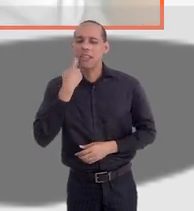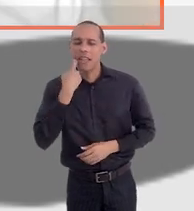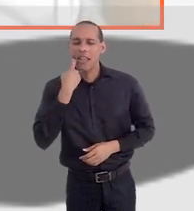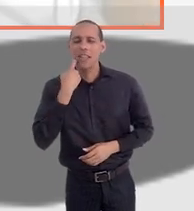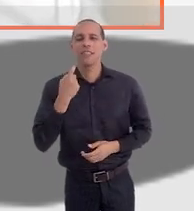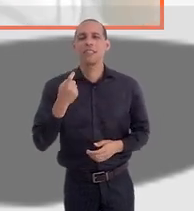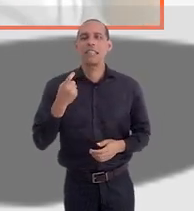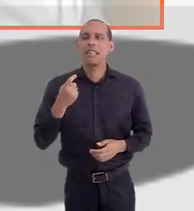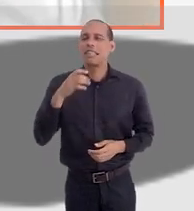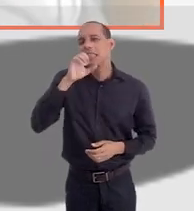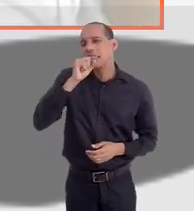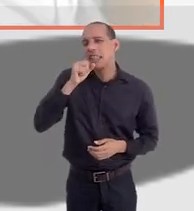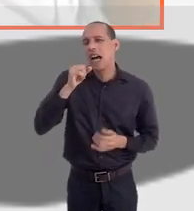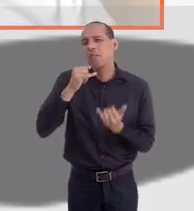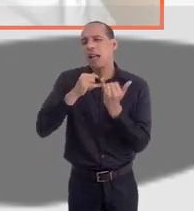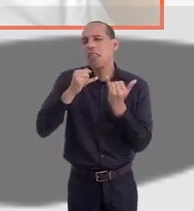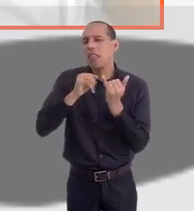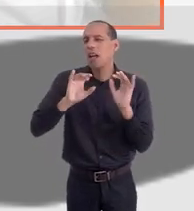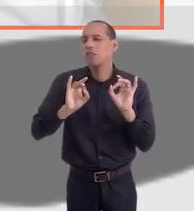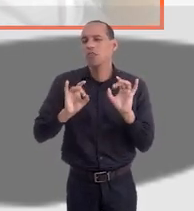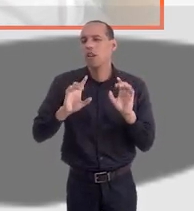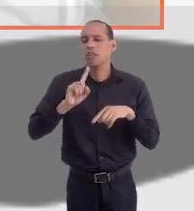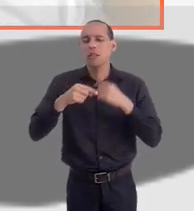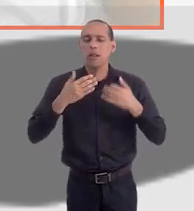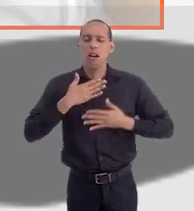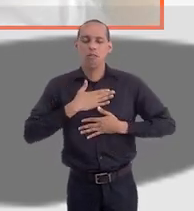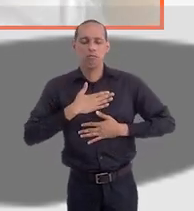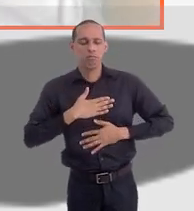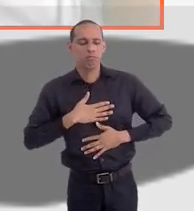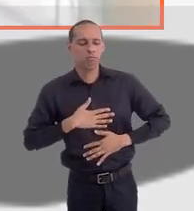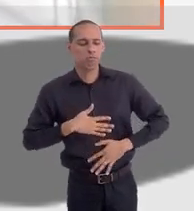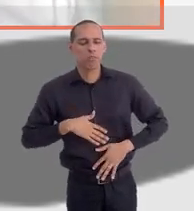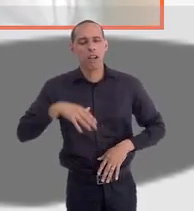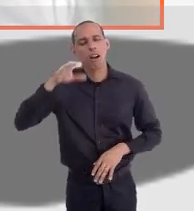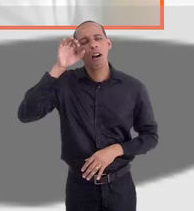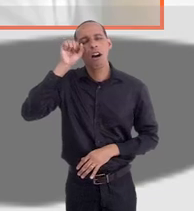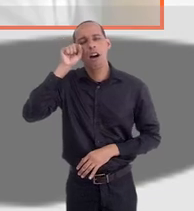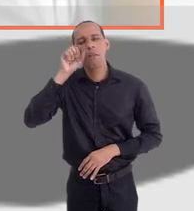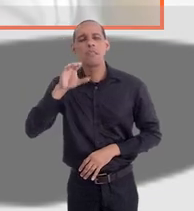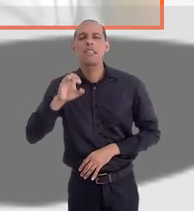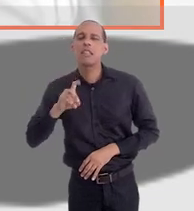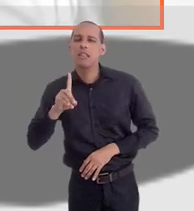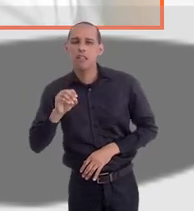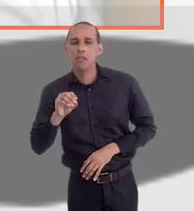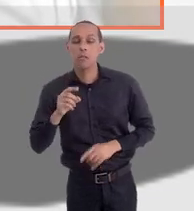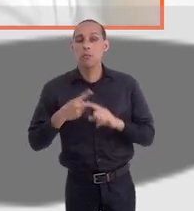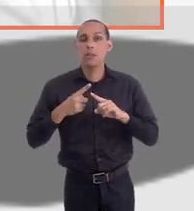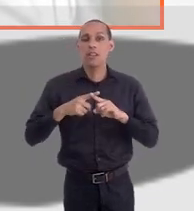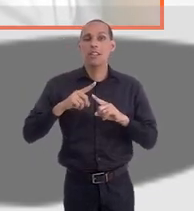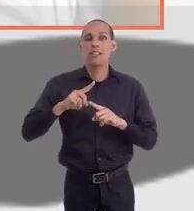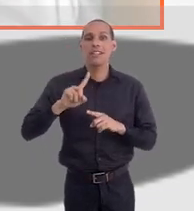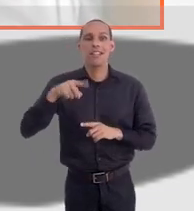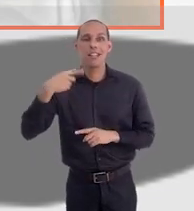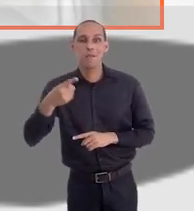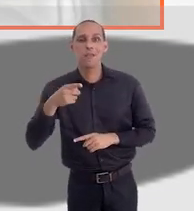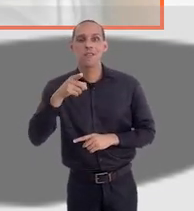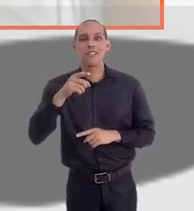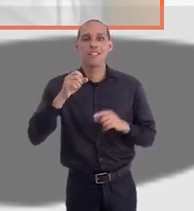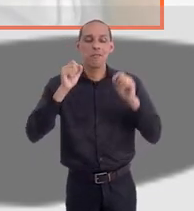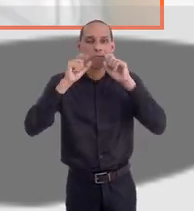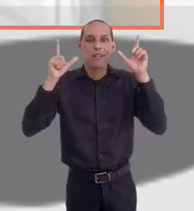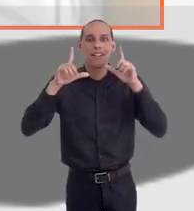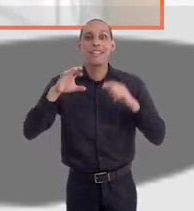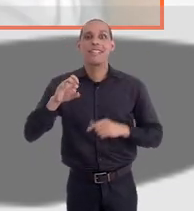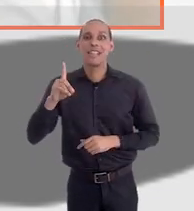Faz sexta, então faz sábado até meio período. Depois dá uma relaxada, pô. Dá uma relaxada, tenta dormir um pouco mais cedo, porque você certamente vai acordar cedo com a